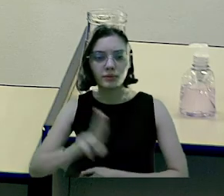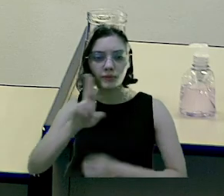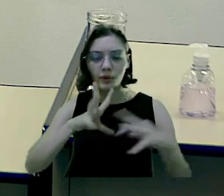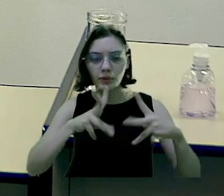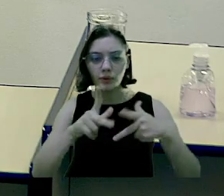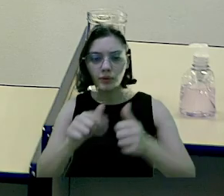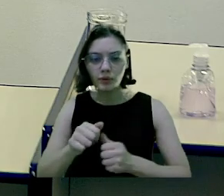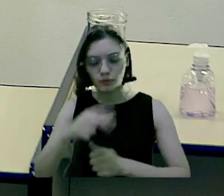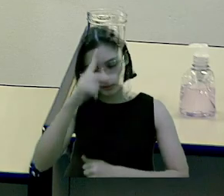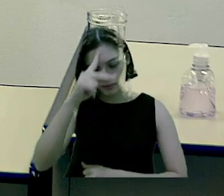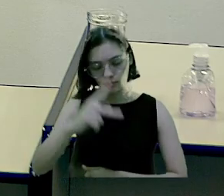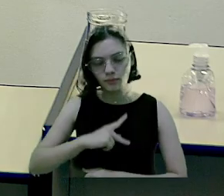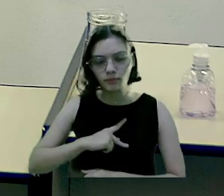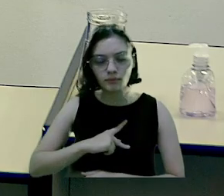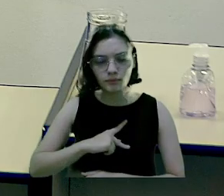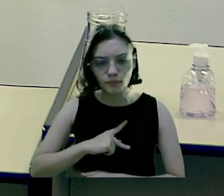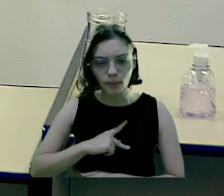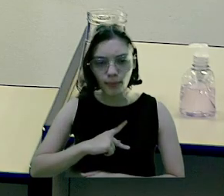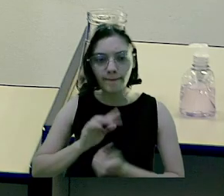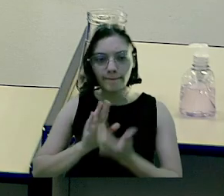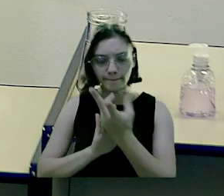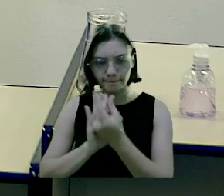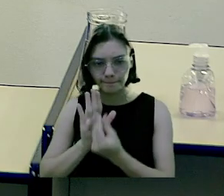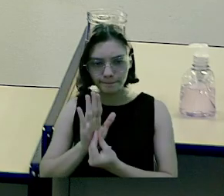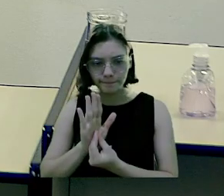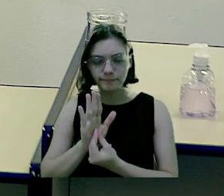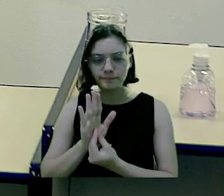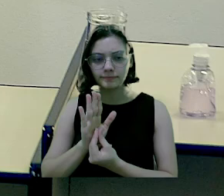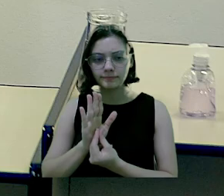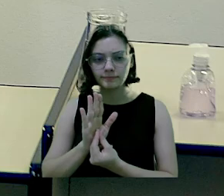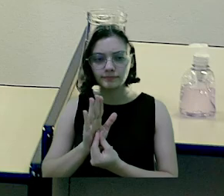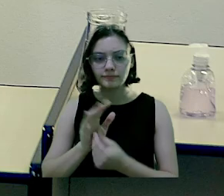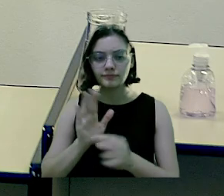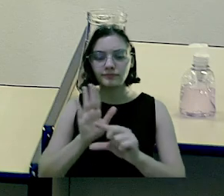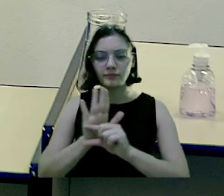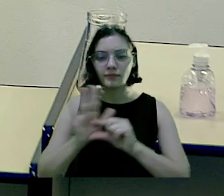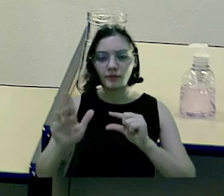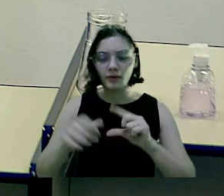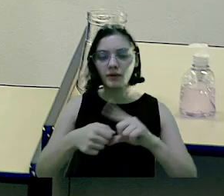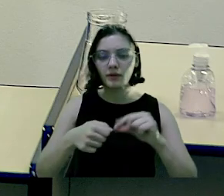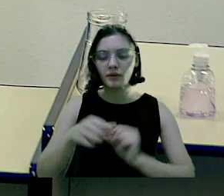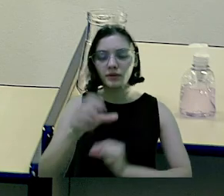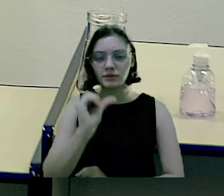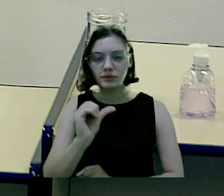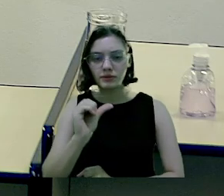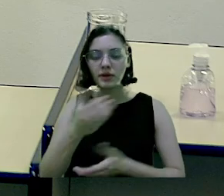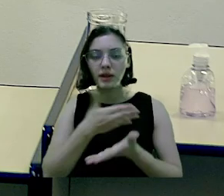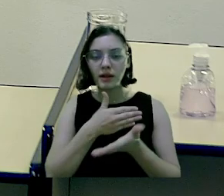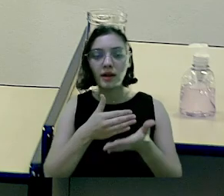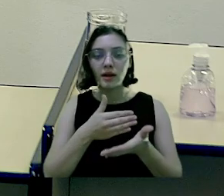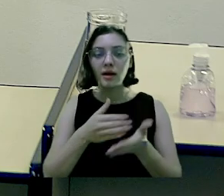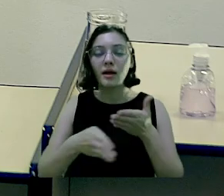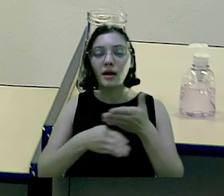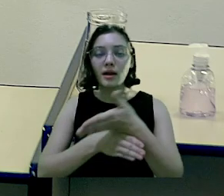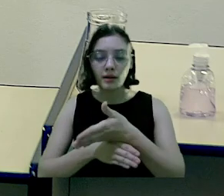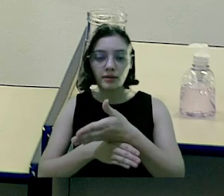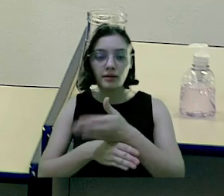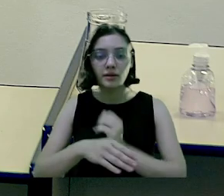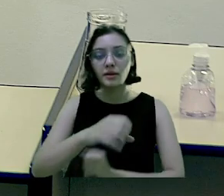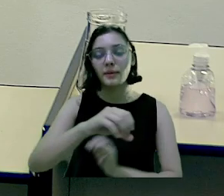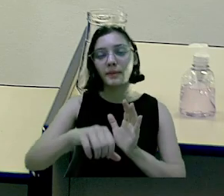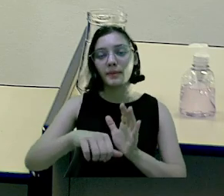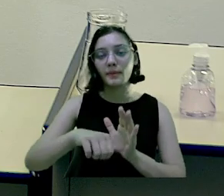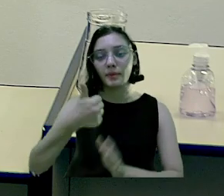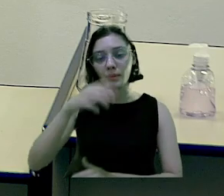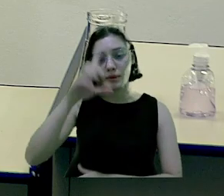anulação parcial ou total de suas próprias dotações orçamentárias. Artigo 6º. Essa lei entrará em vigor em 1º de janeiro de